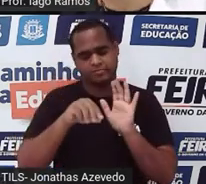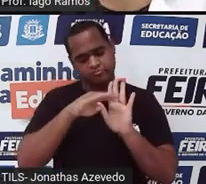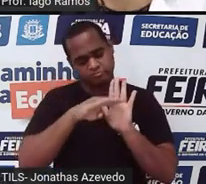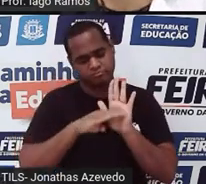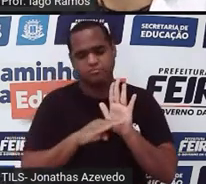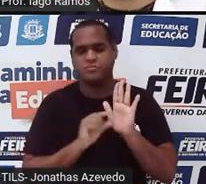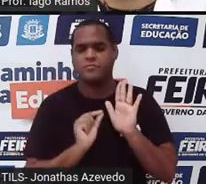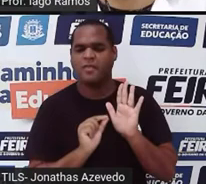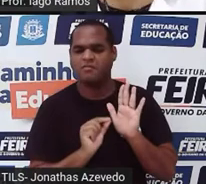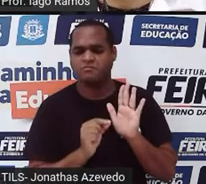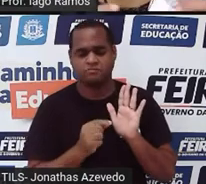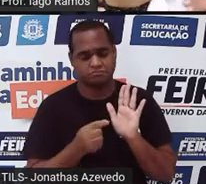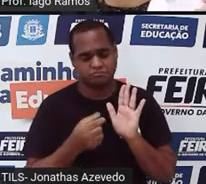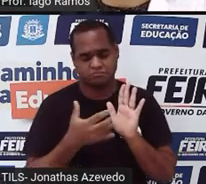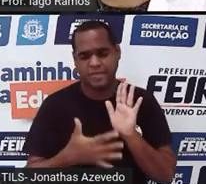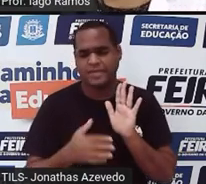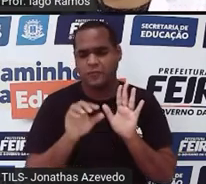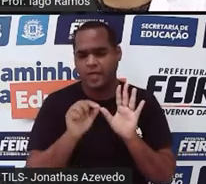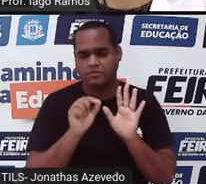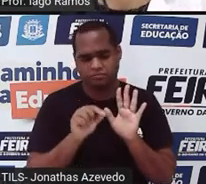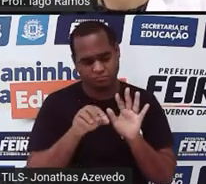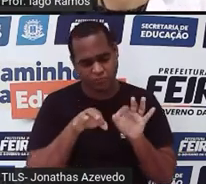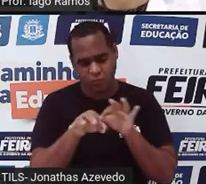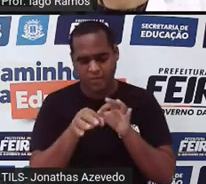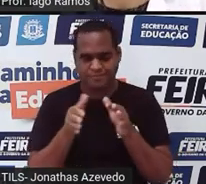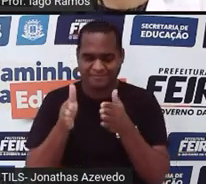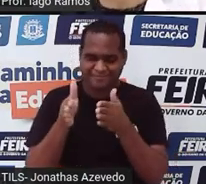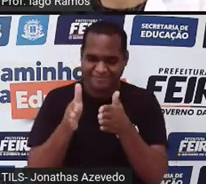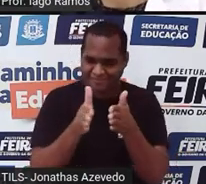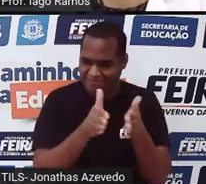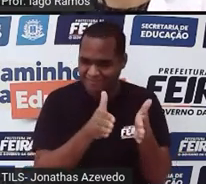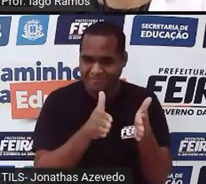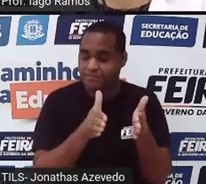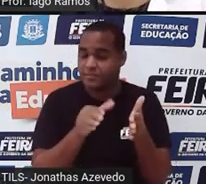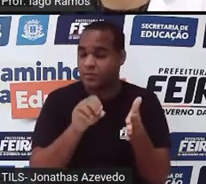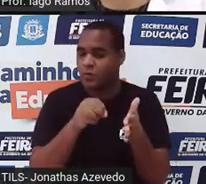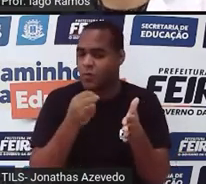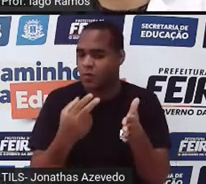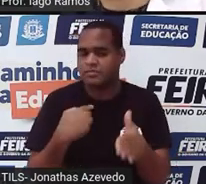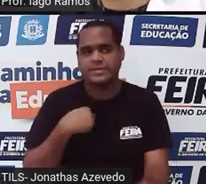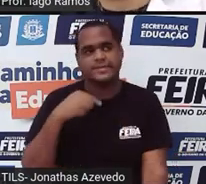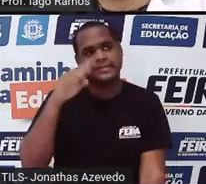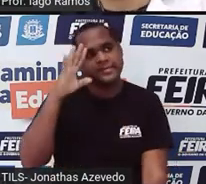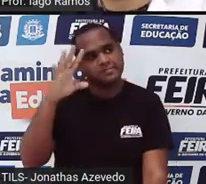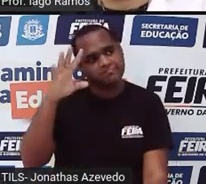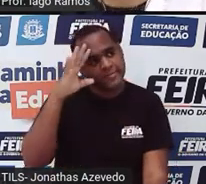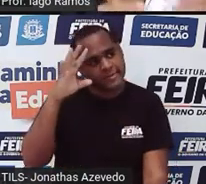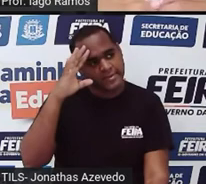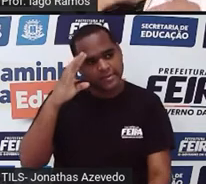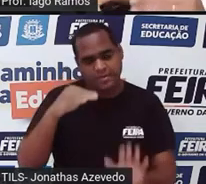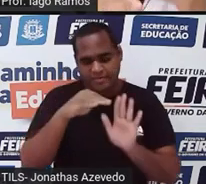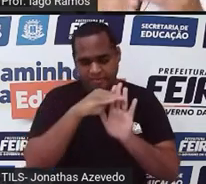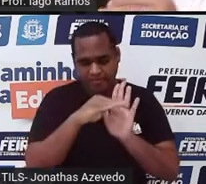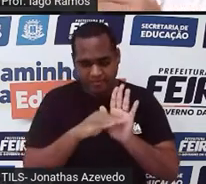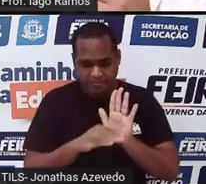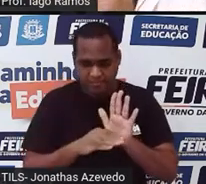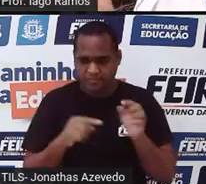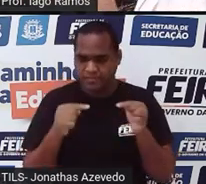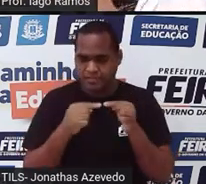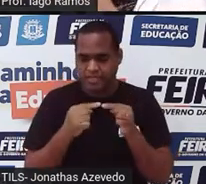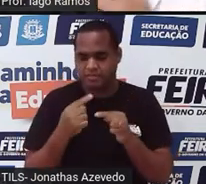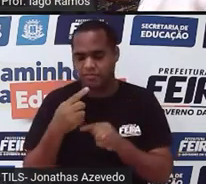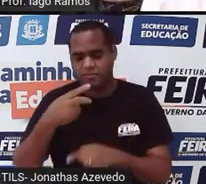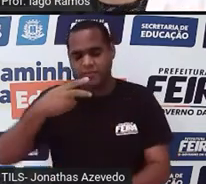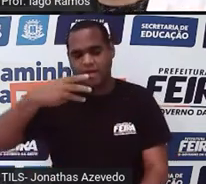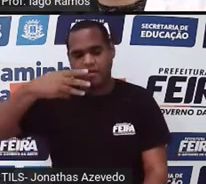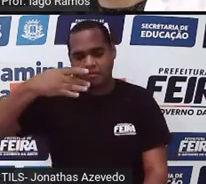geralmente a gente pensa em uma ordem, né? Ou a gente pode pensar em sequência uma coisa depois da